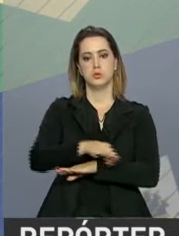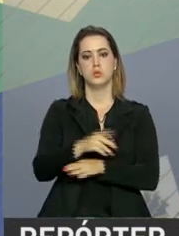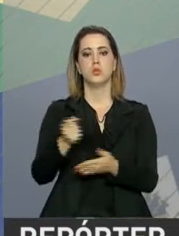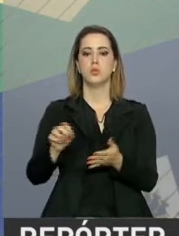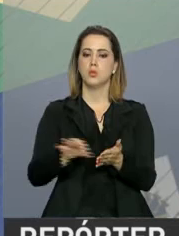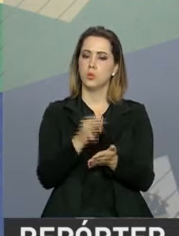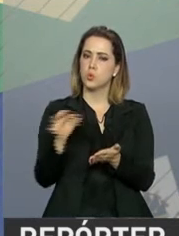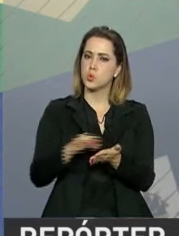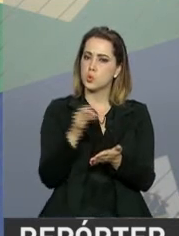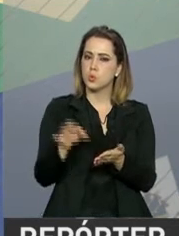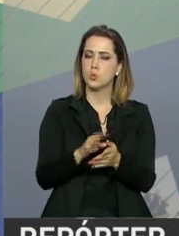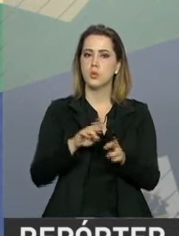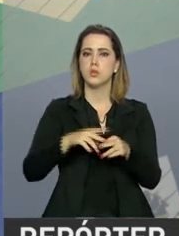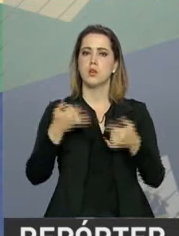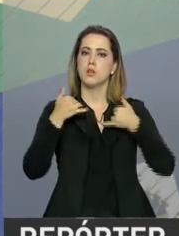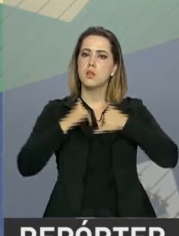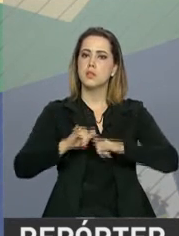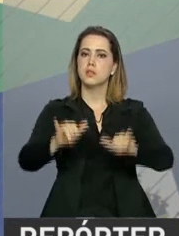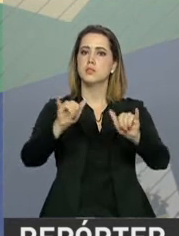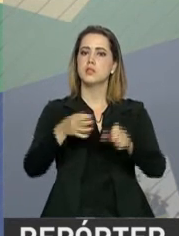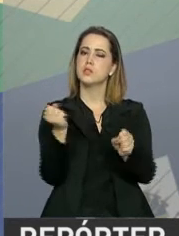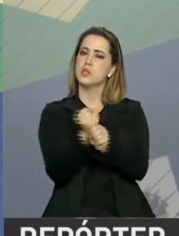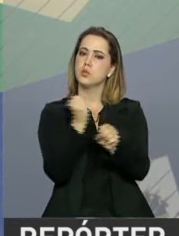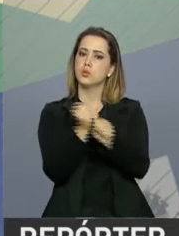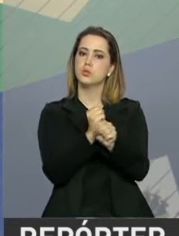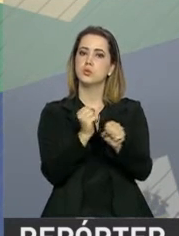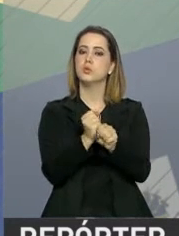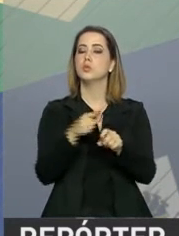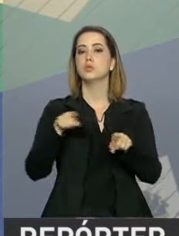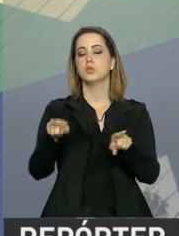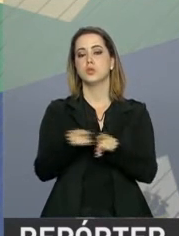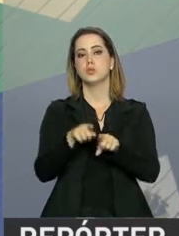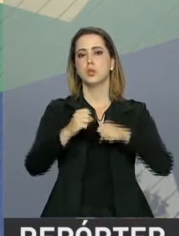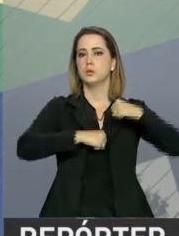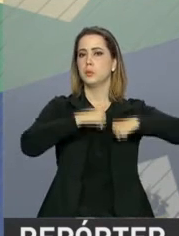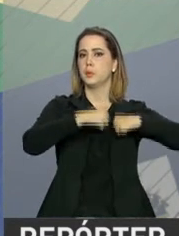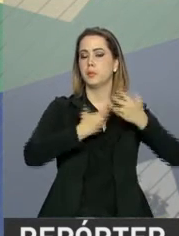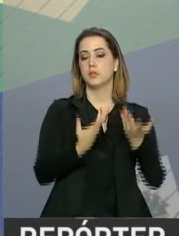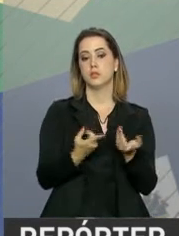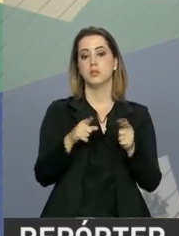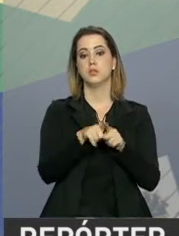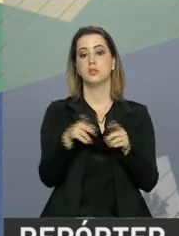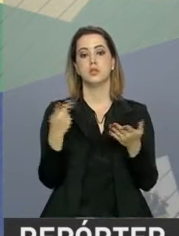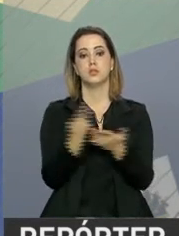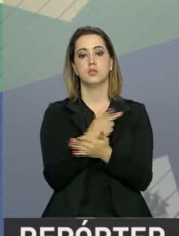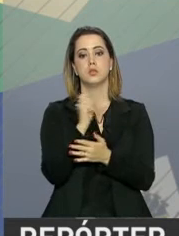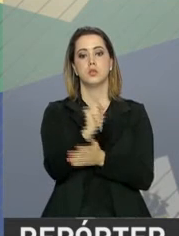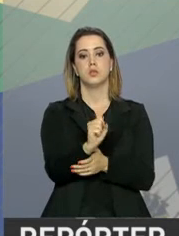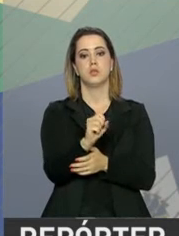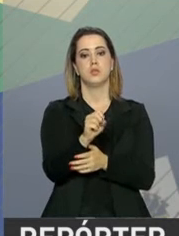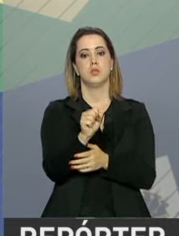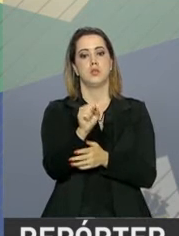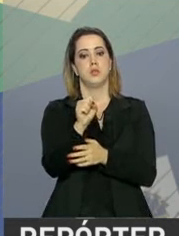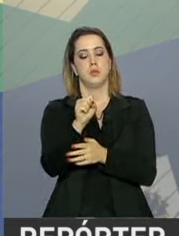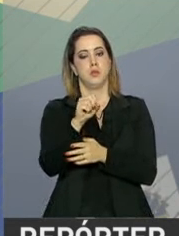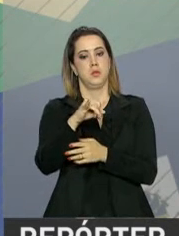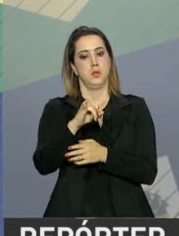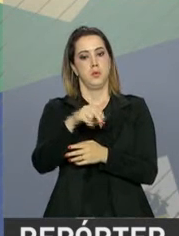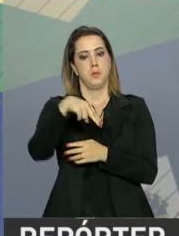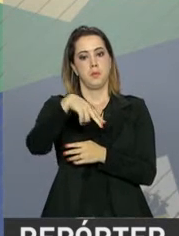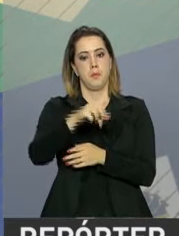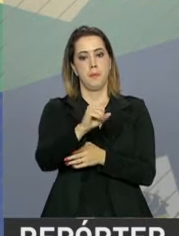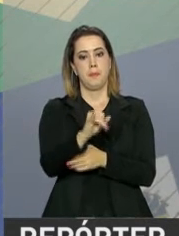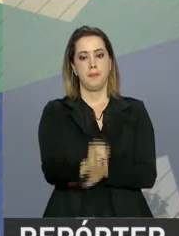costura, eletricidade, carpintaria e mecânica. O projeto vai ser executado pelo Serviço Nacional de Aprendizagem